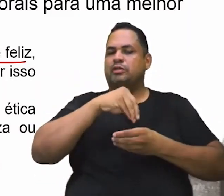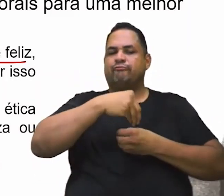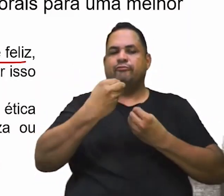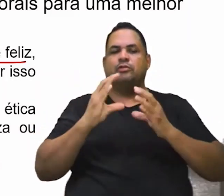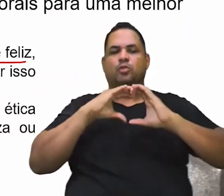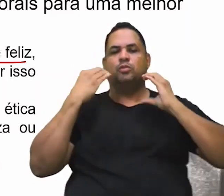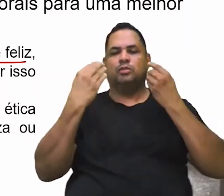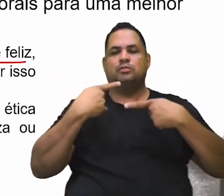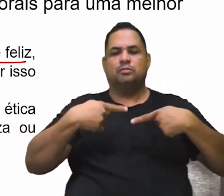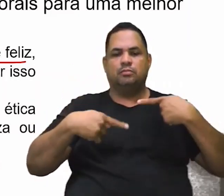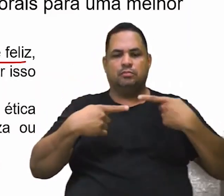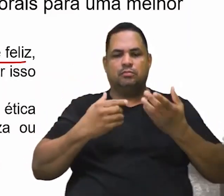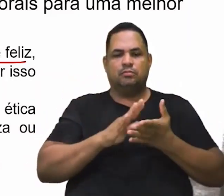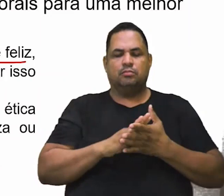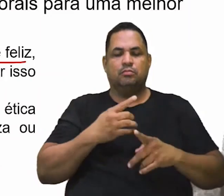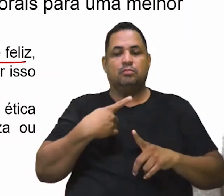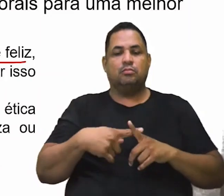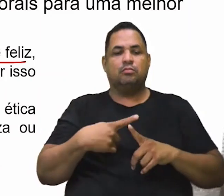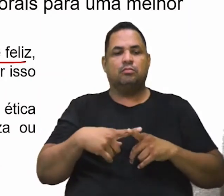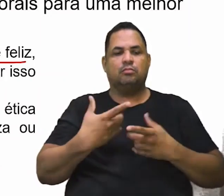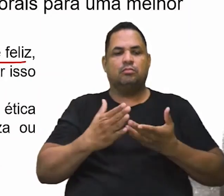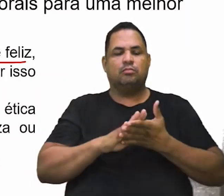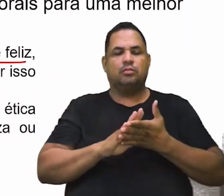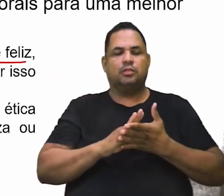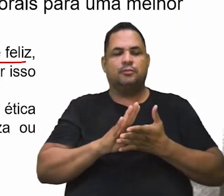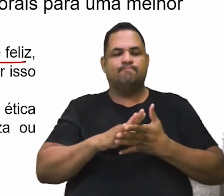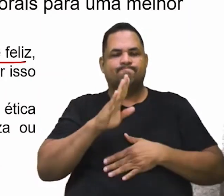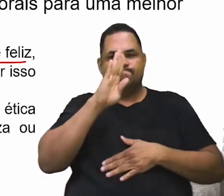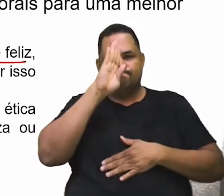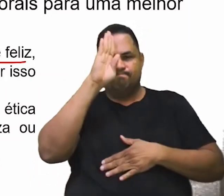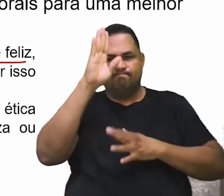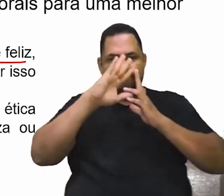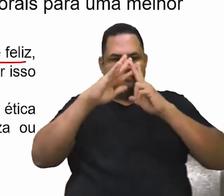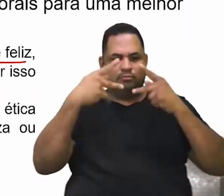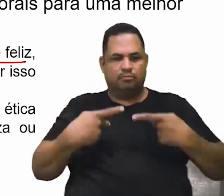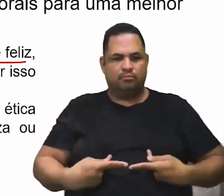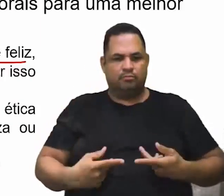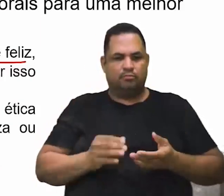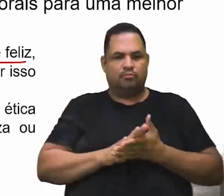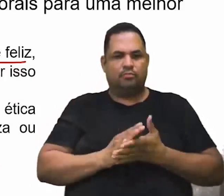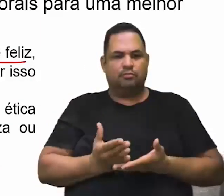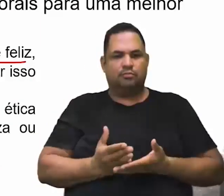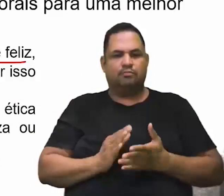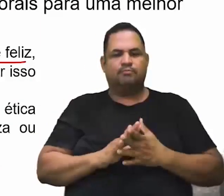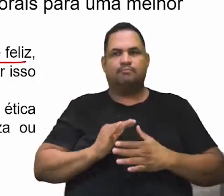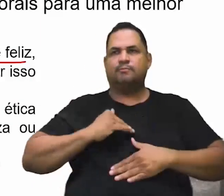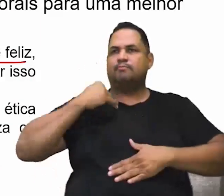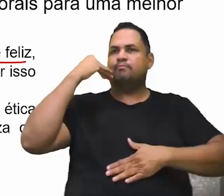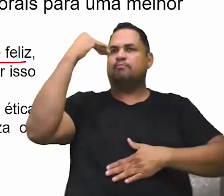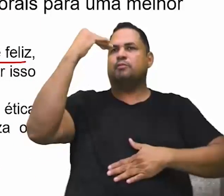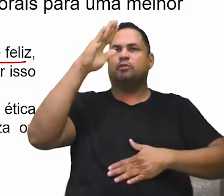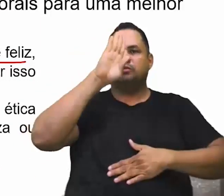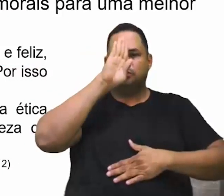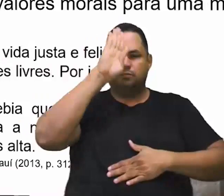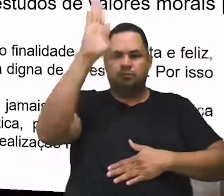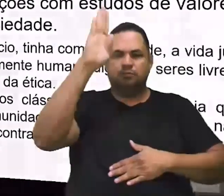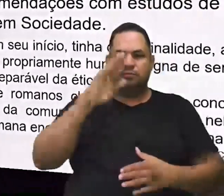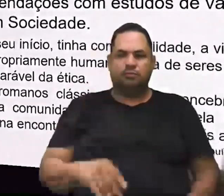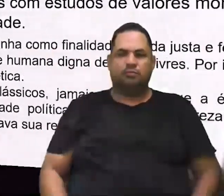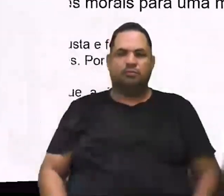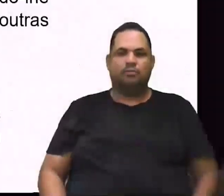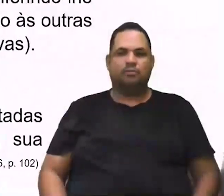Pois nela a natureza ou a essência humana encontrava sua realização mais alta, mais contemplativa.